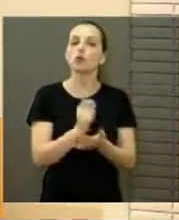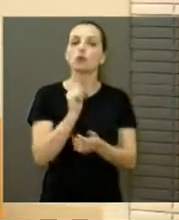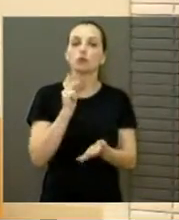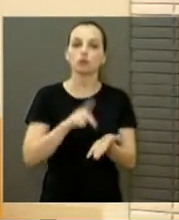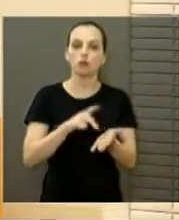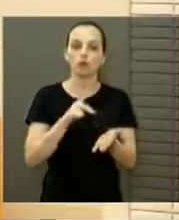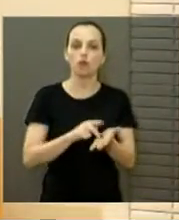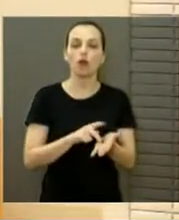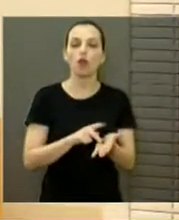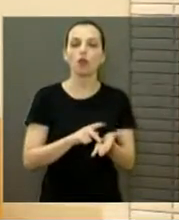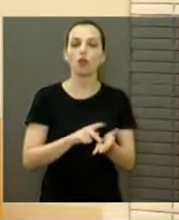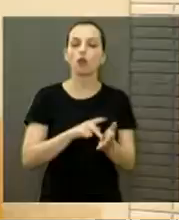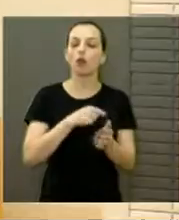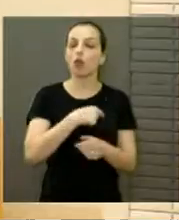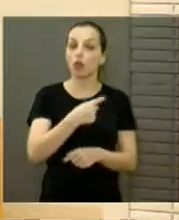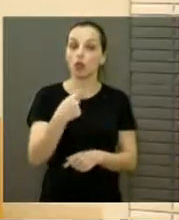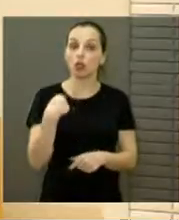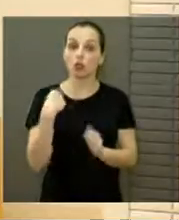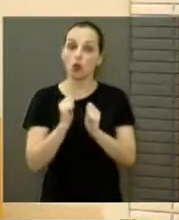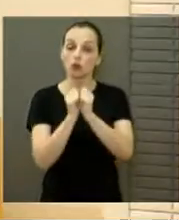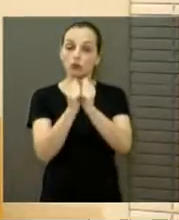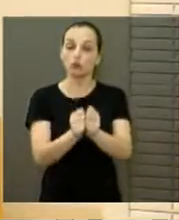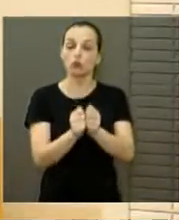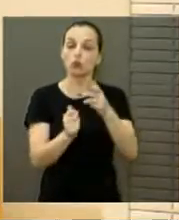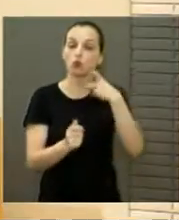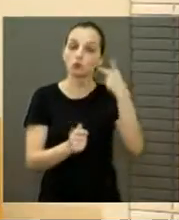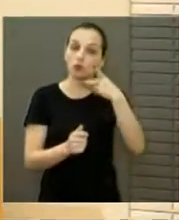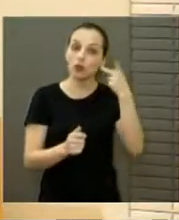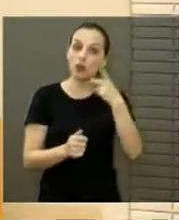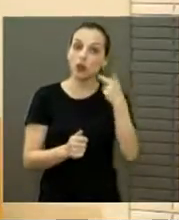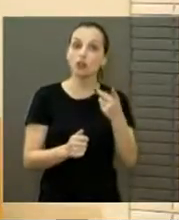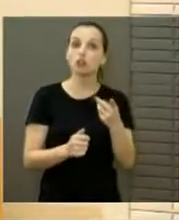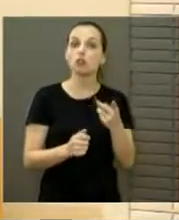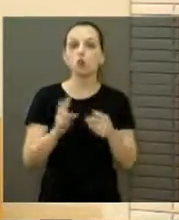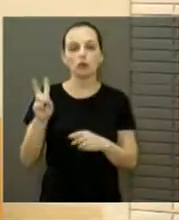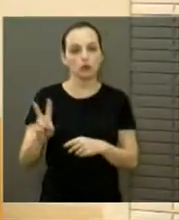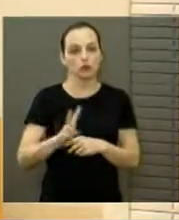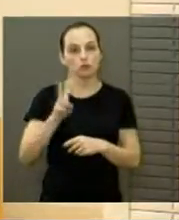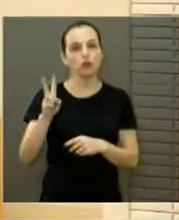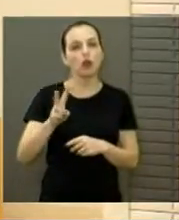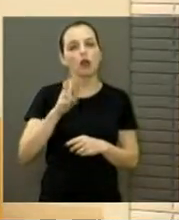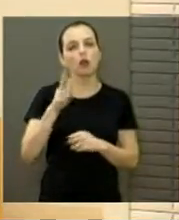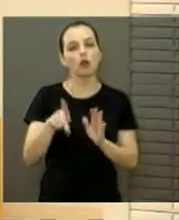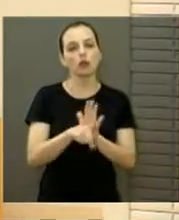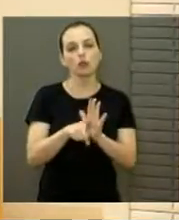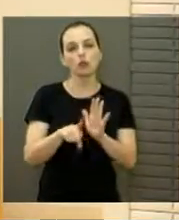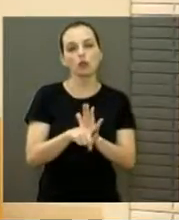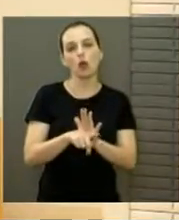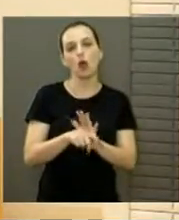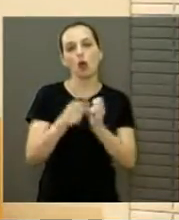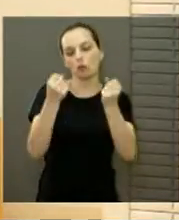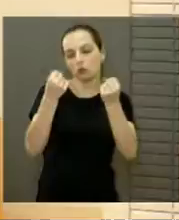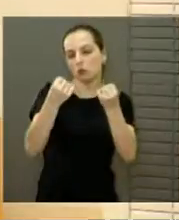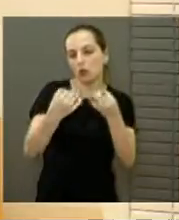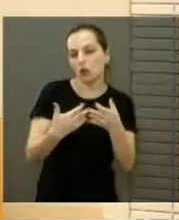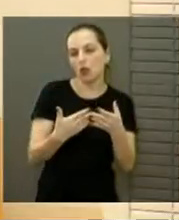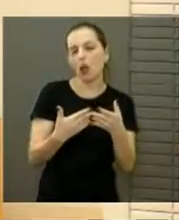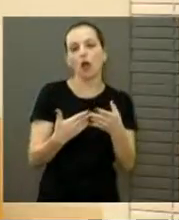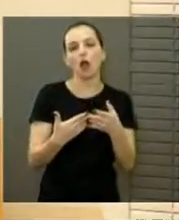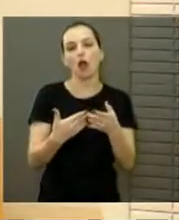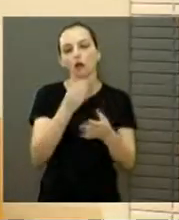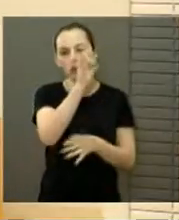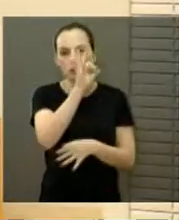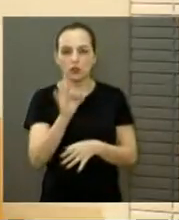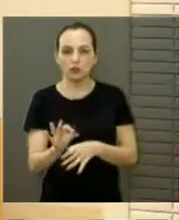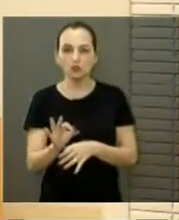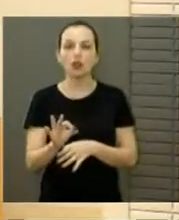e nós trabalhamos aqui junto com os vereadores, vários valores foram citados, vários percentuais foram